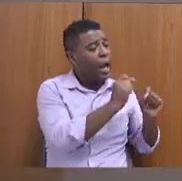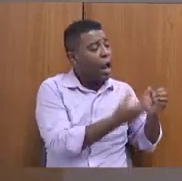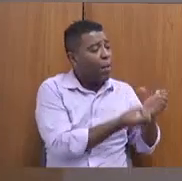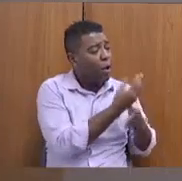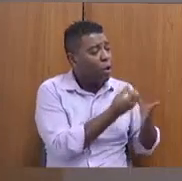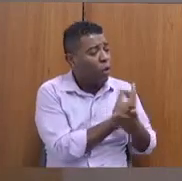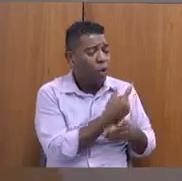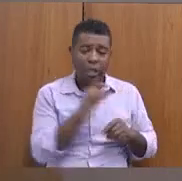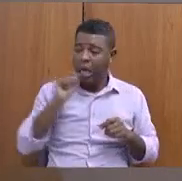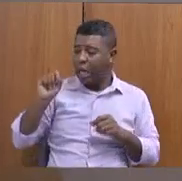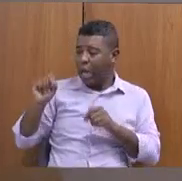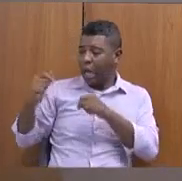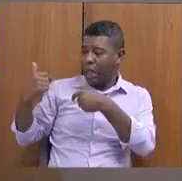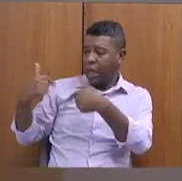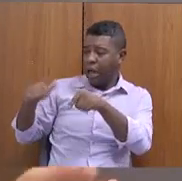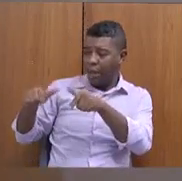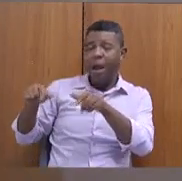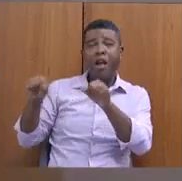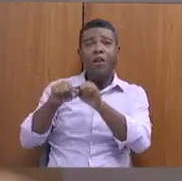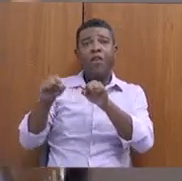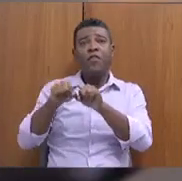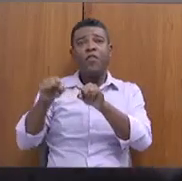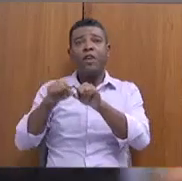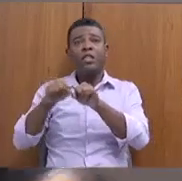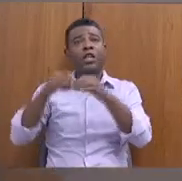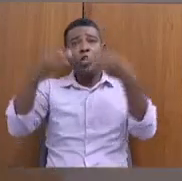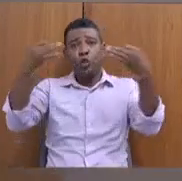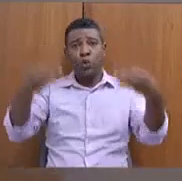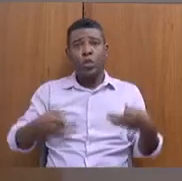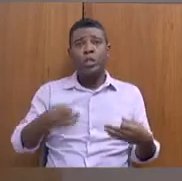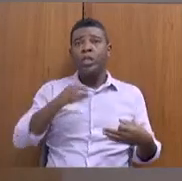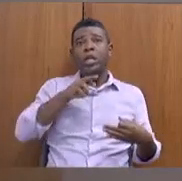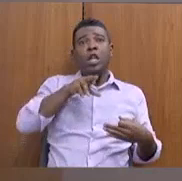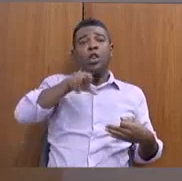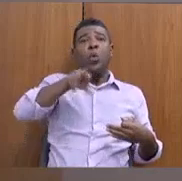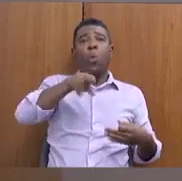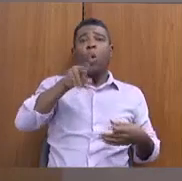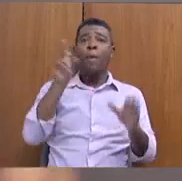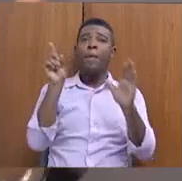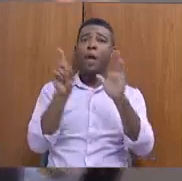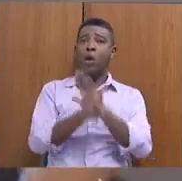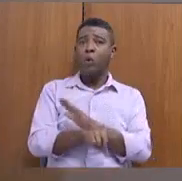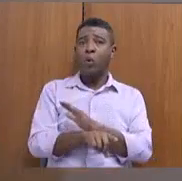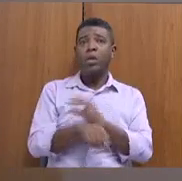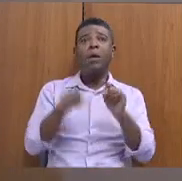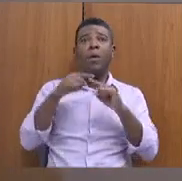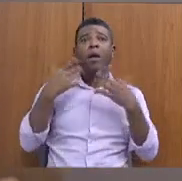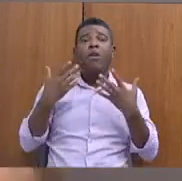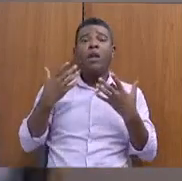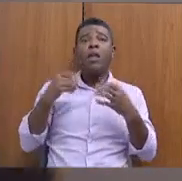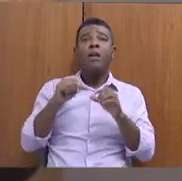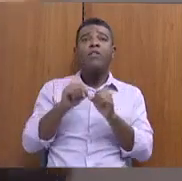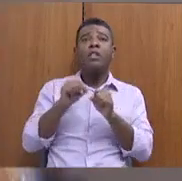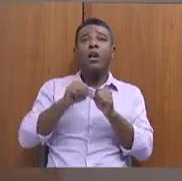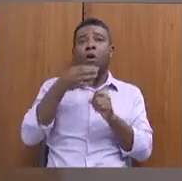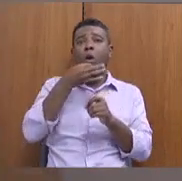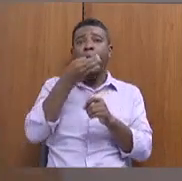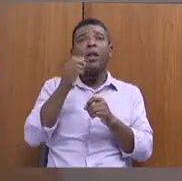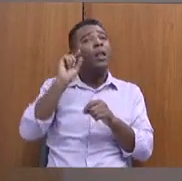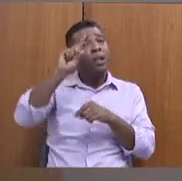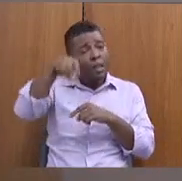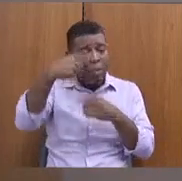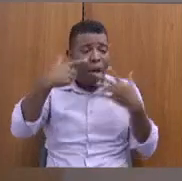justiça. Então, não é muito na questão de pergunta, mas poderia fazer comentários e gostaria muito de dar depois atenção